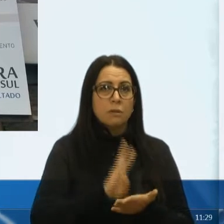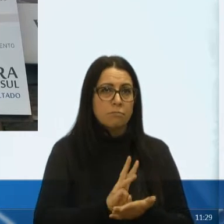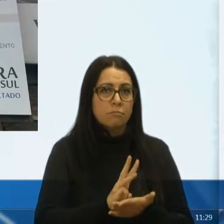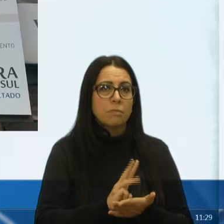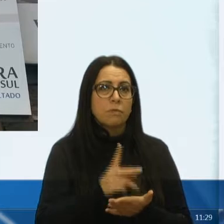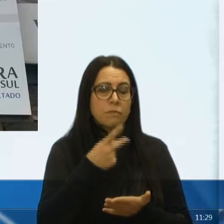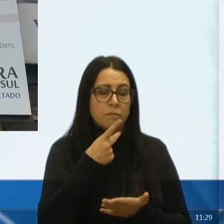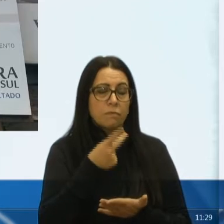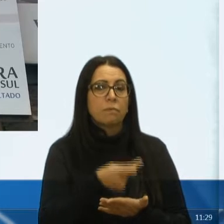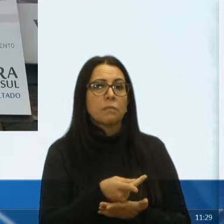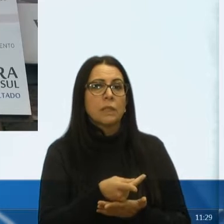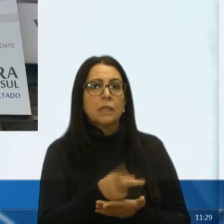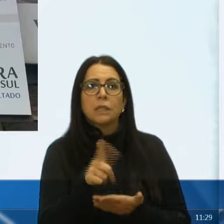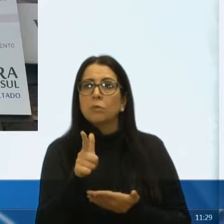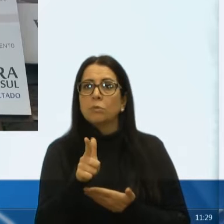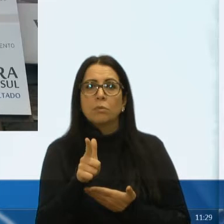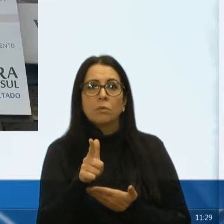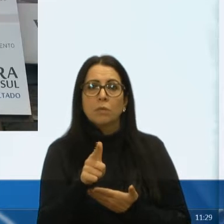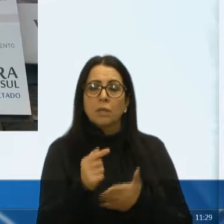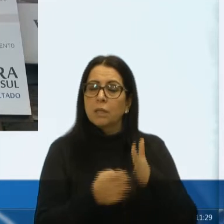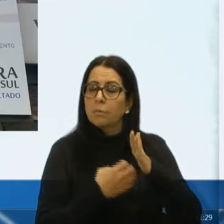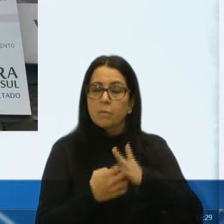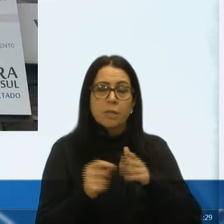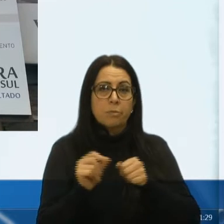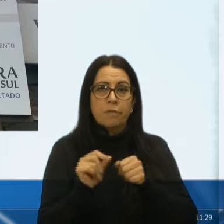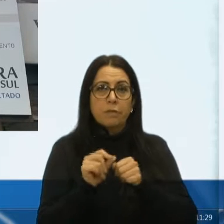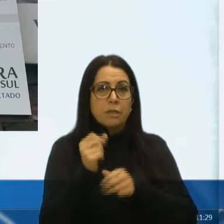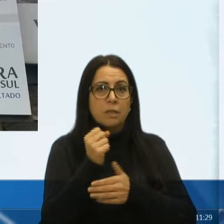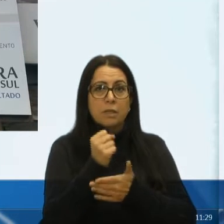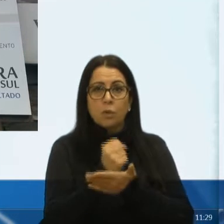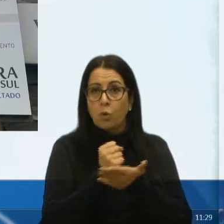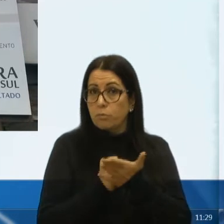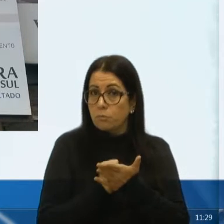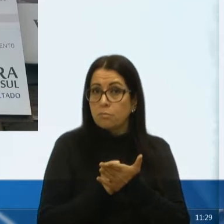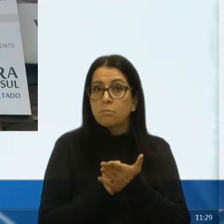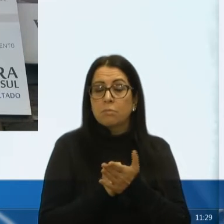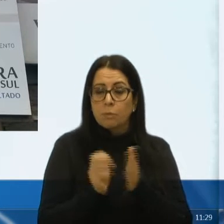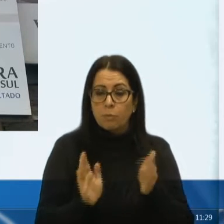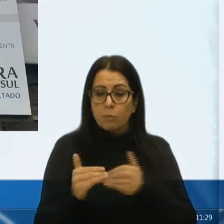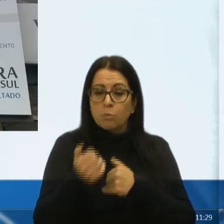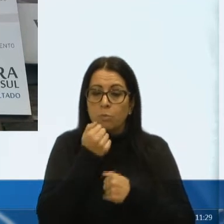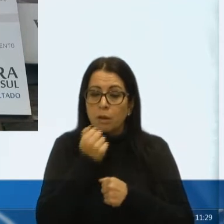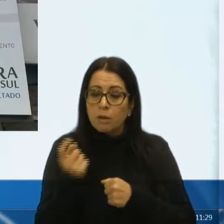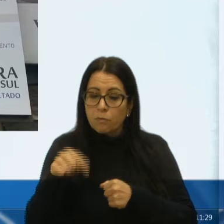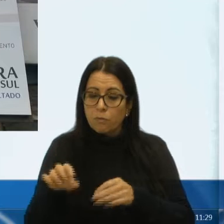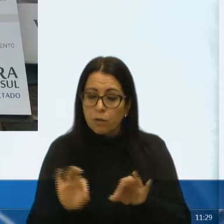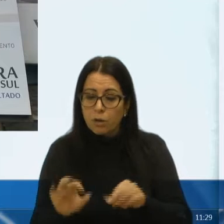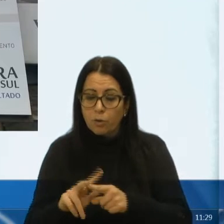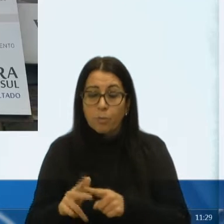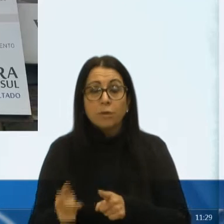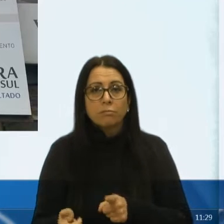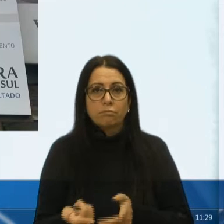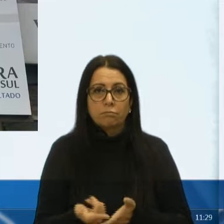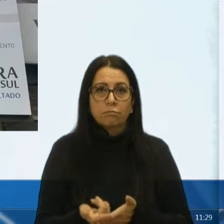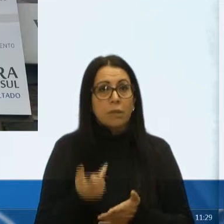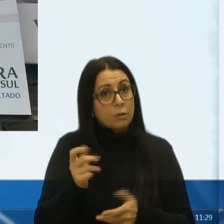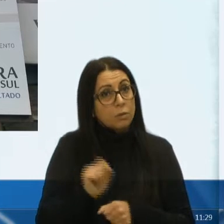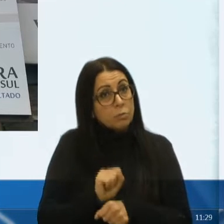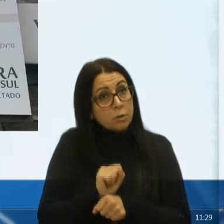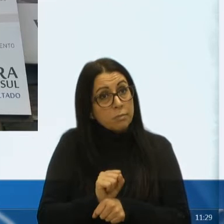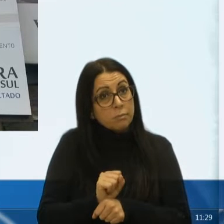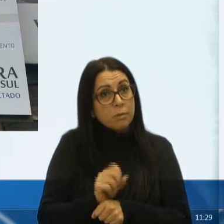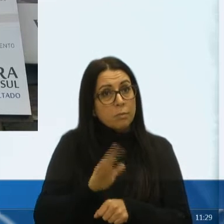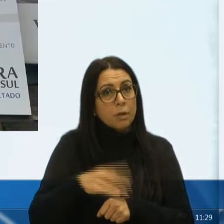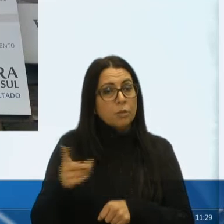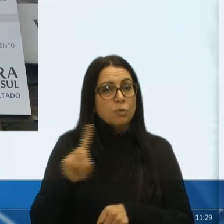também dizendo que não temos empresa contratada para fazer a colocação no calçamento, então, aguardamos mais